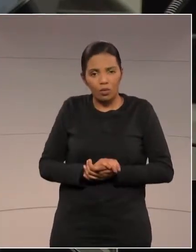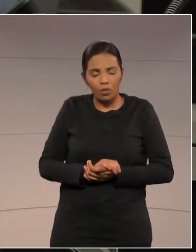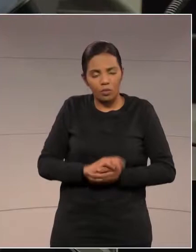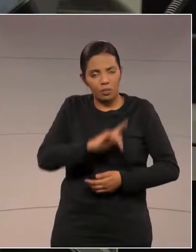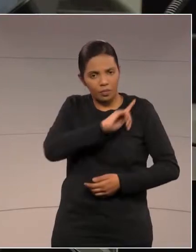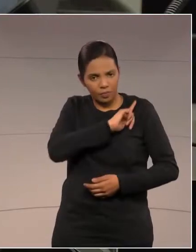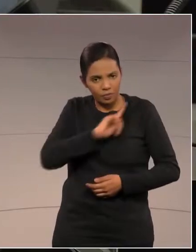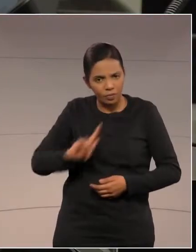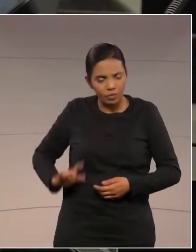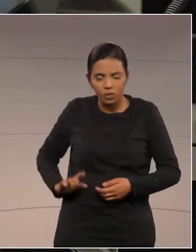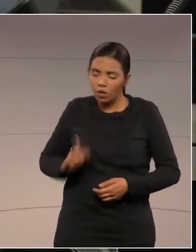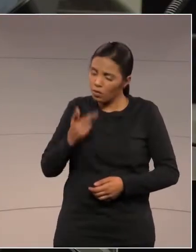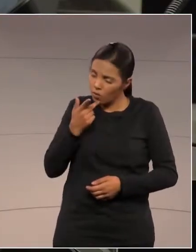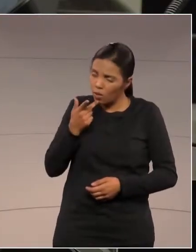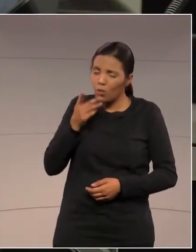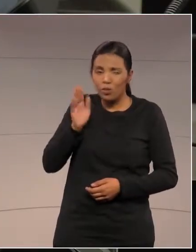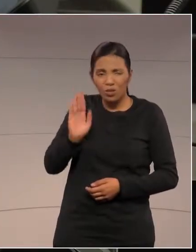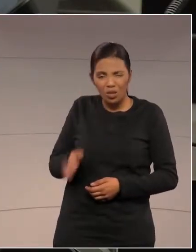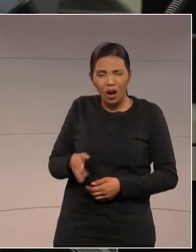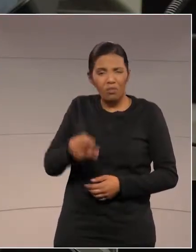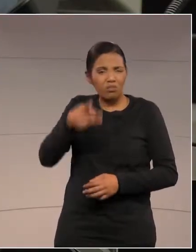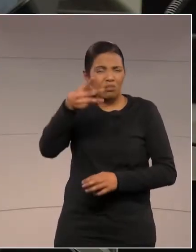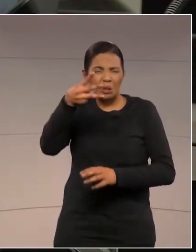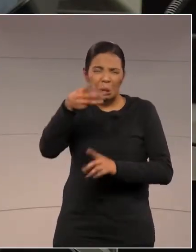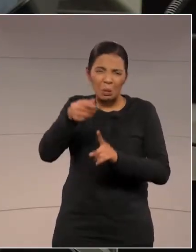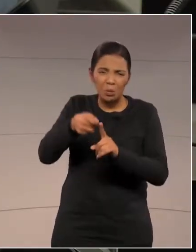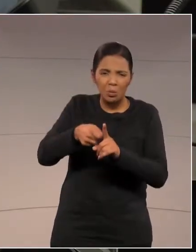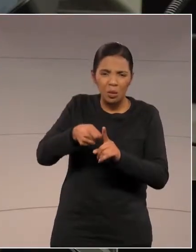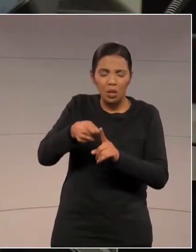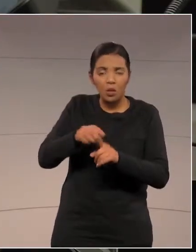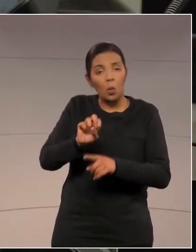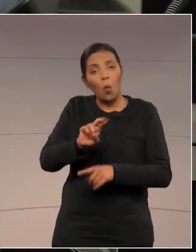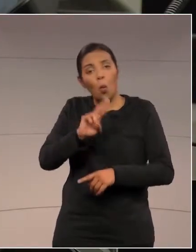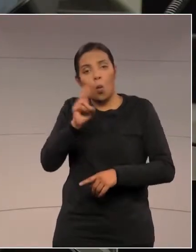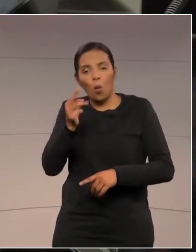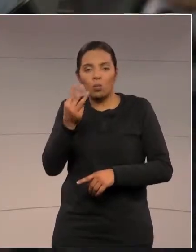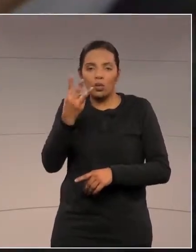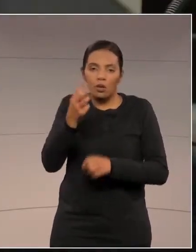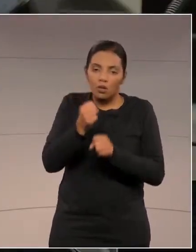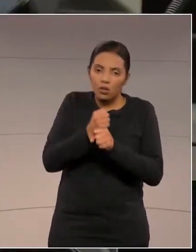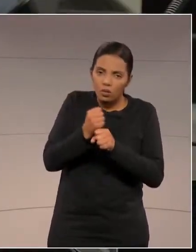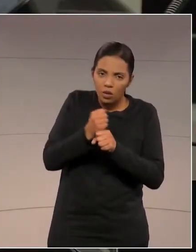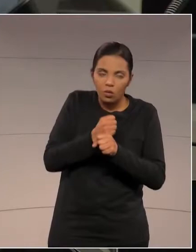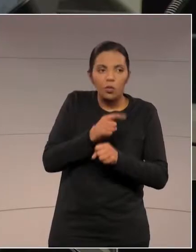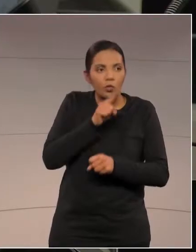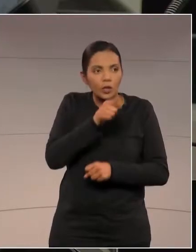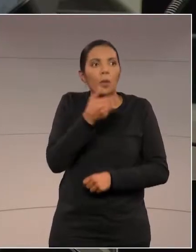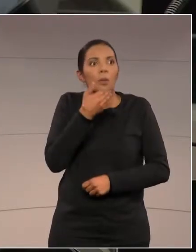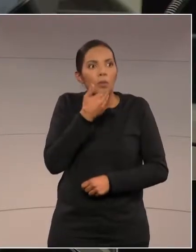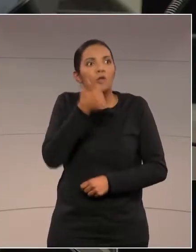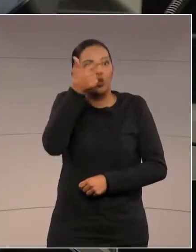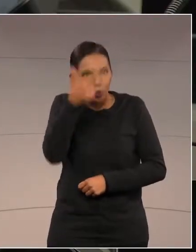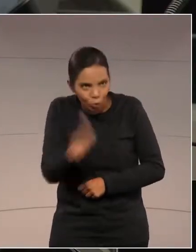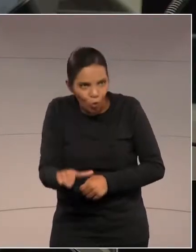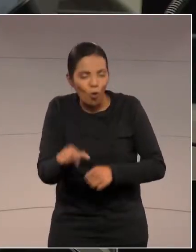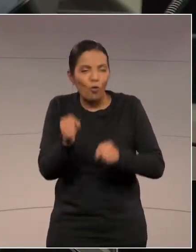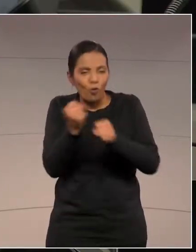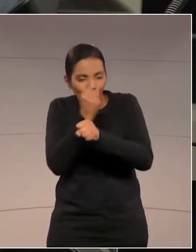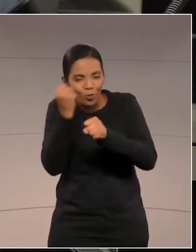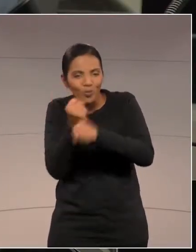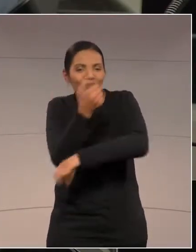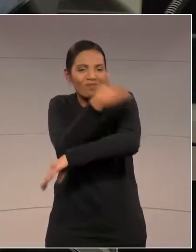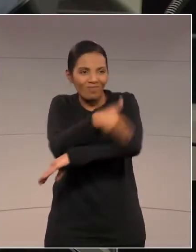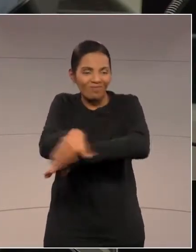daqui a três meses, ou três anos, vocês vão me pedir de novo ajuda